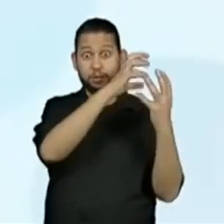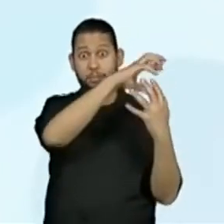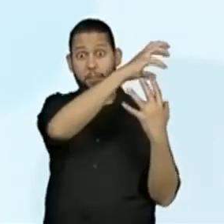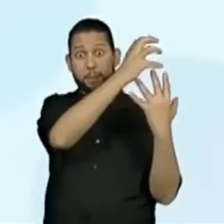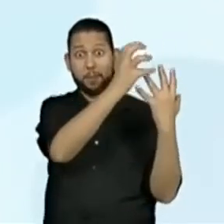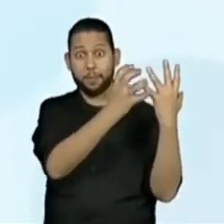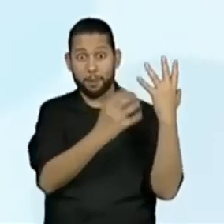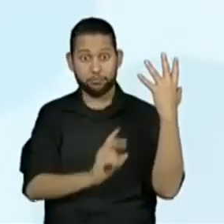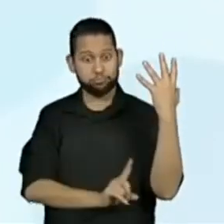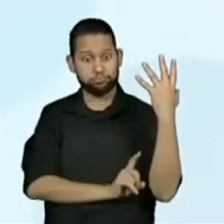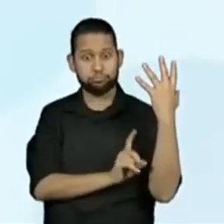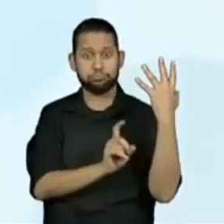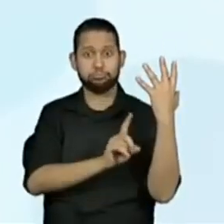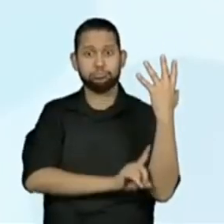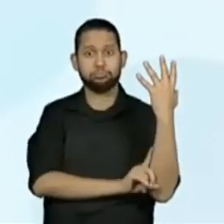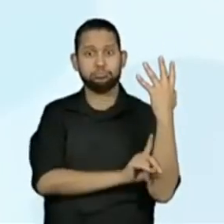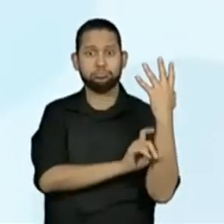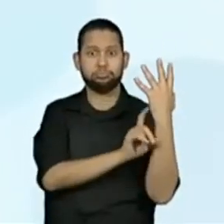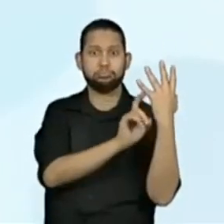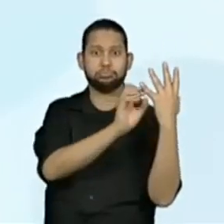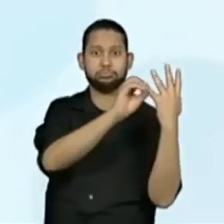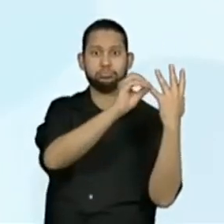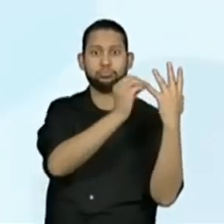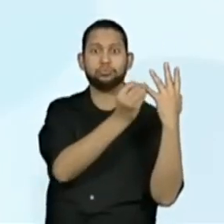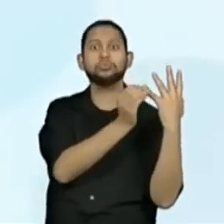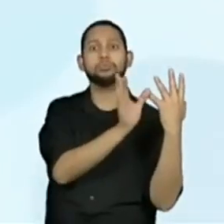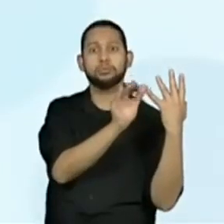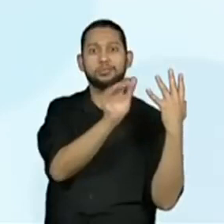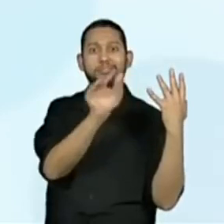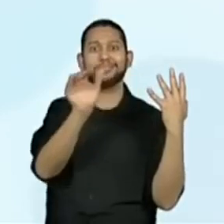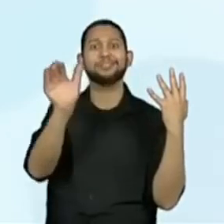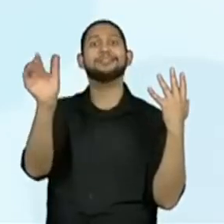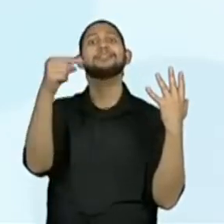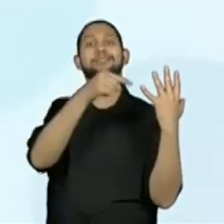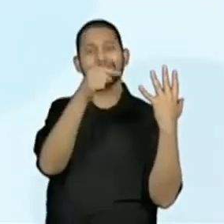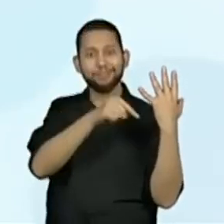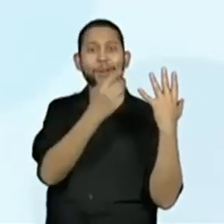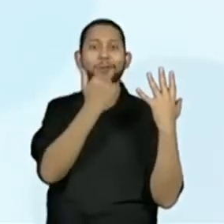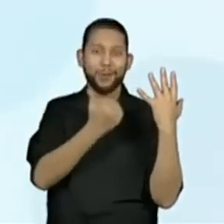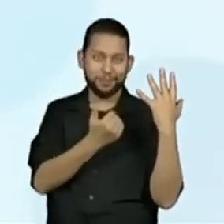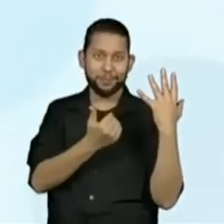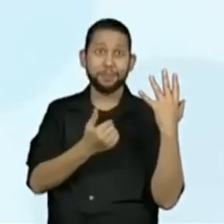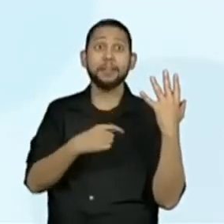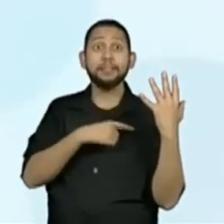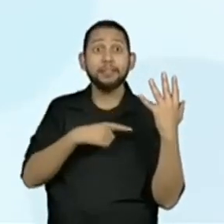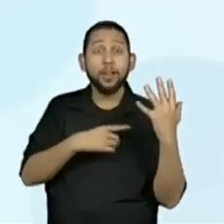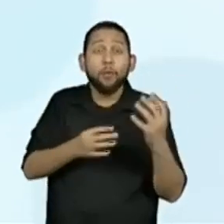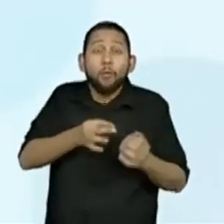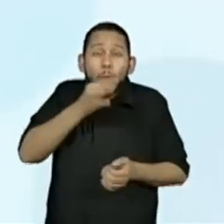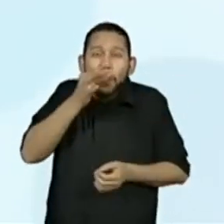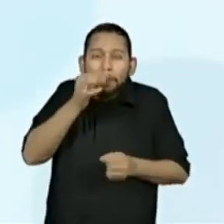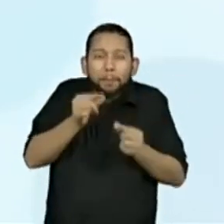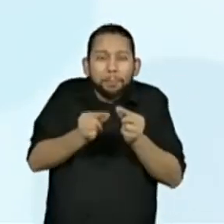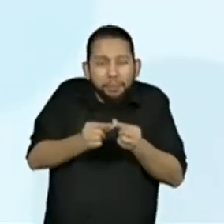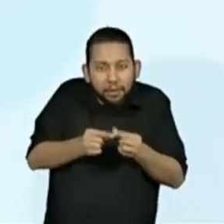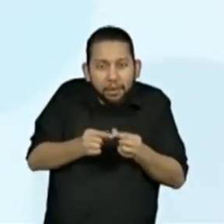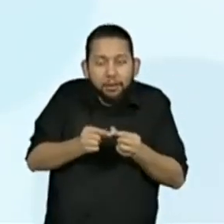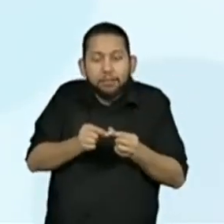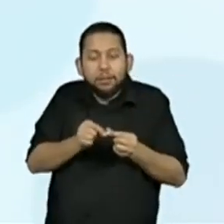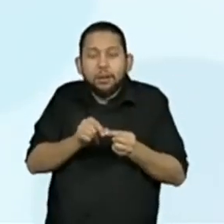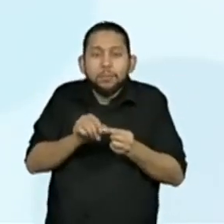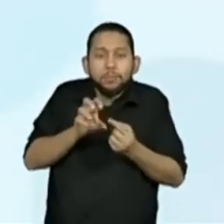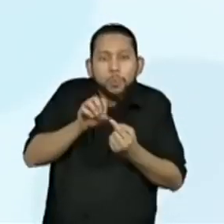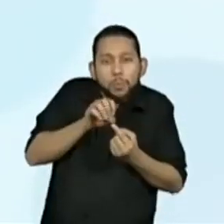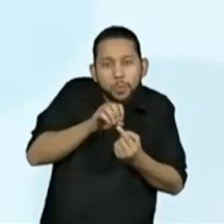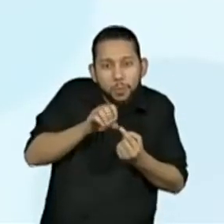é frequente em jardins e se alimenta de várias plantas com flores pequenas. Quando